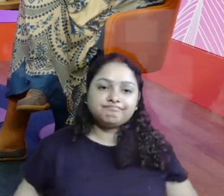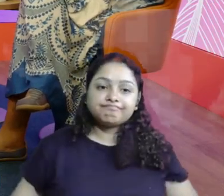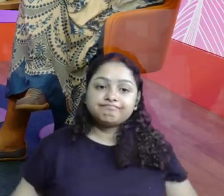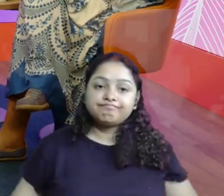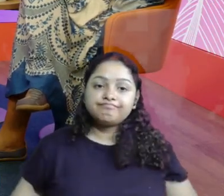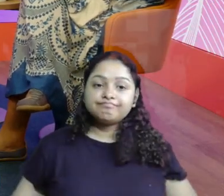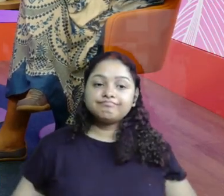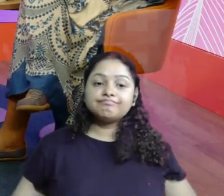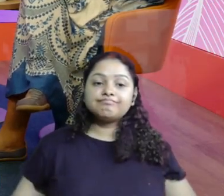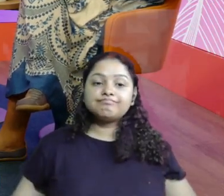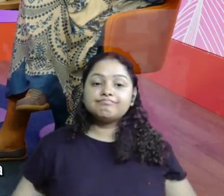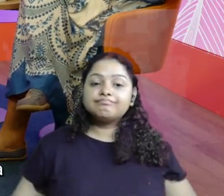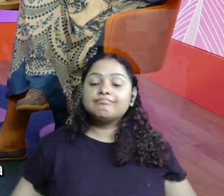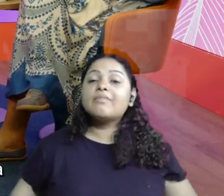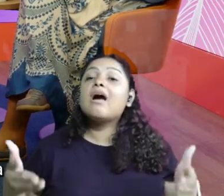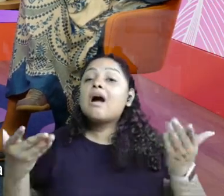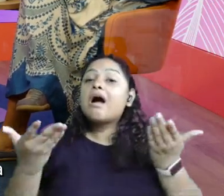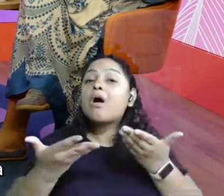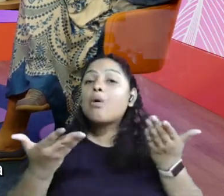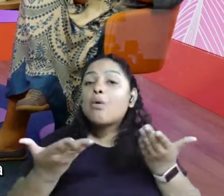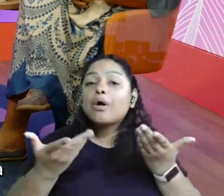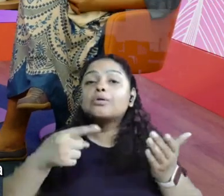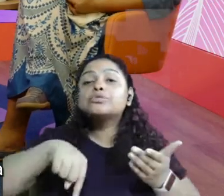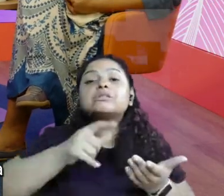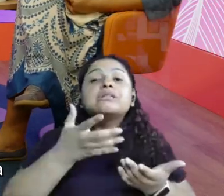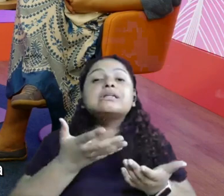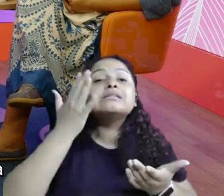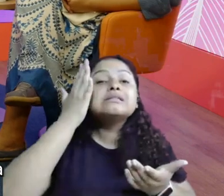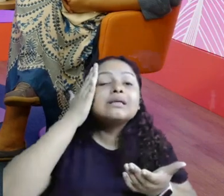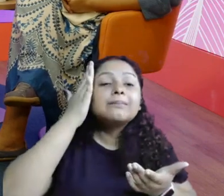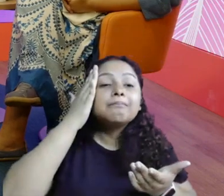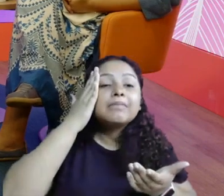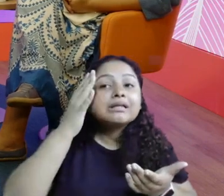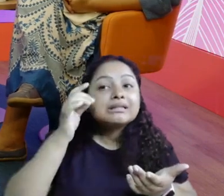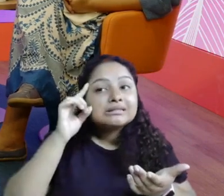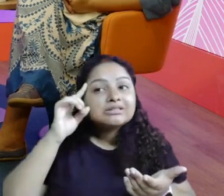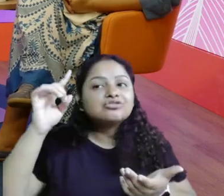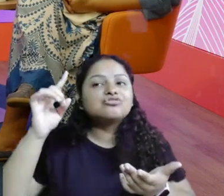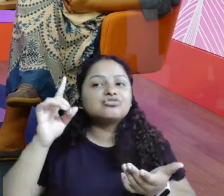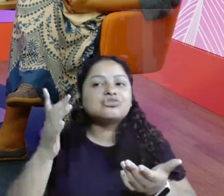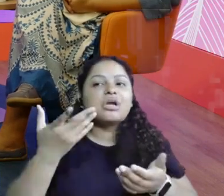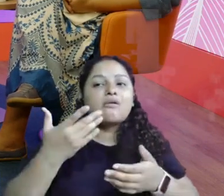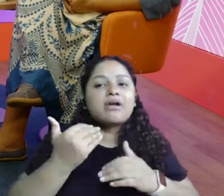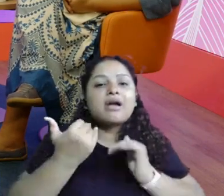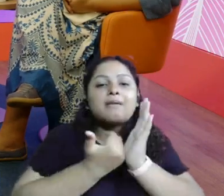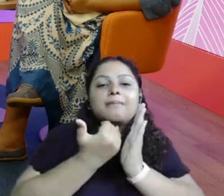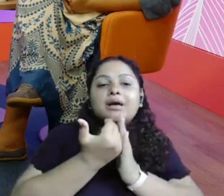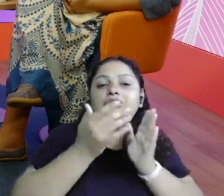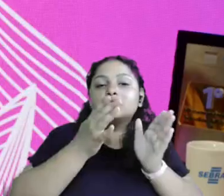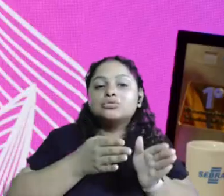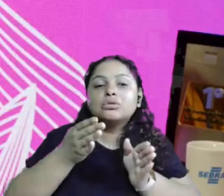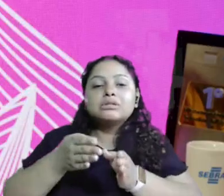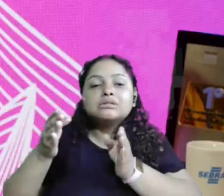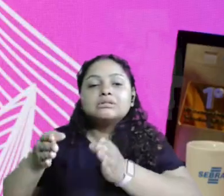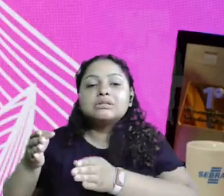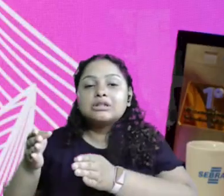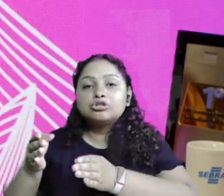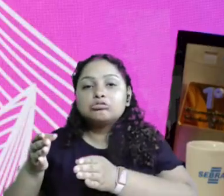manhã, agora a gente quer saber se esse dia fica um pouco mais organizado